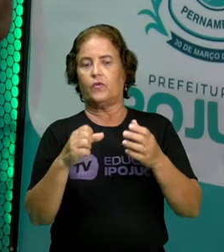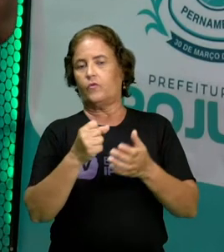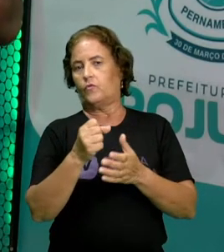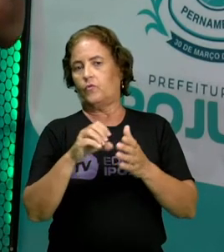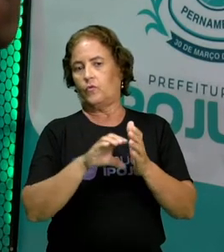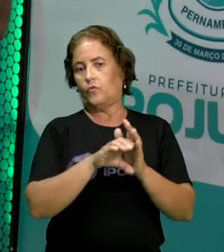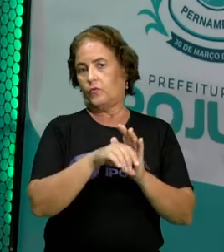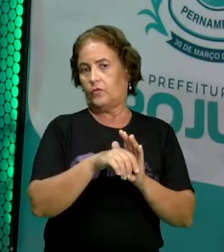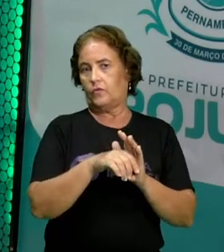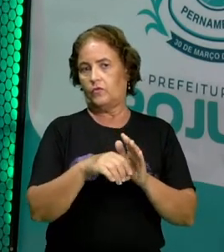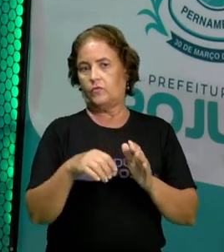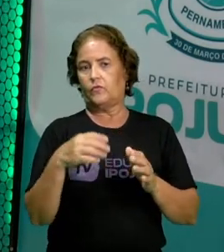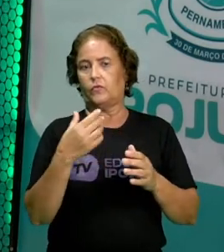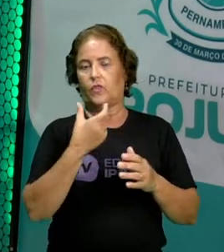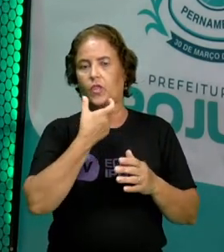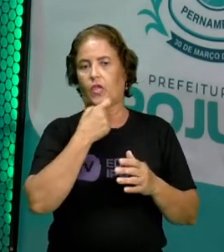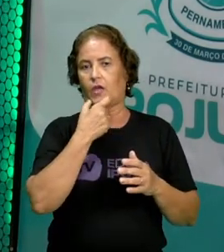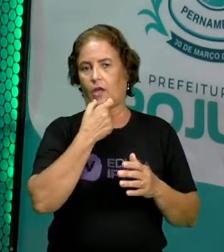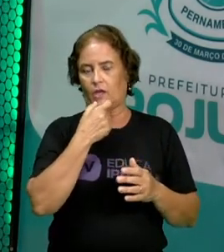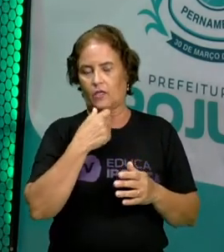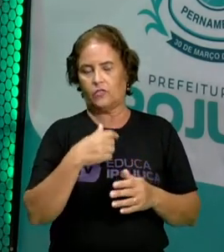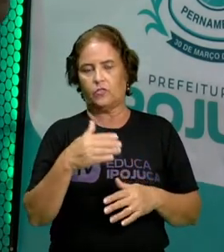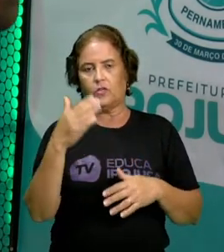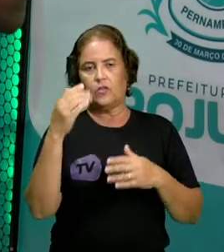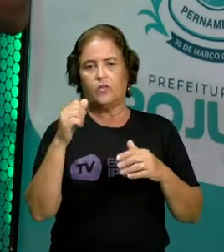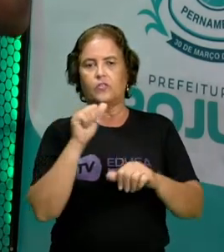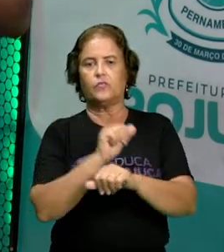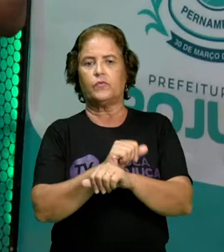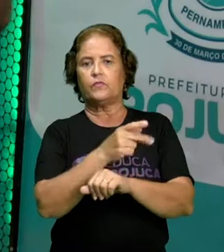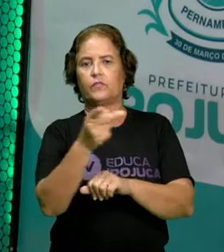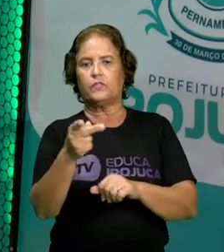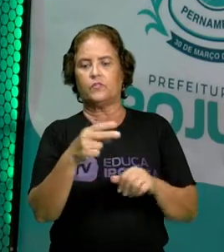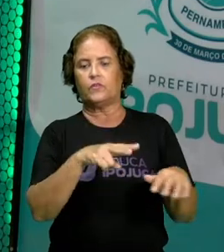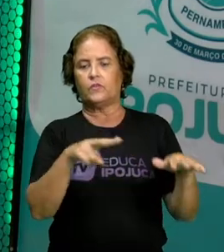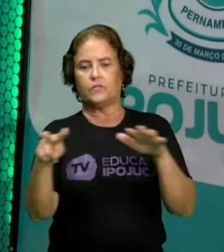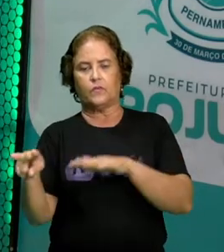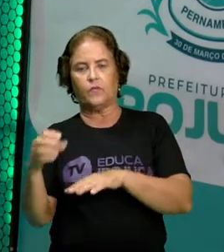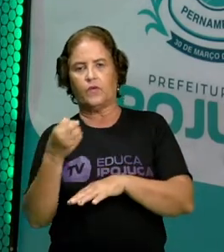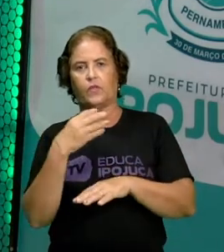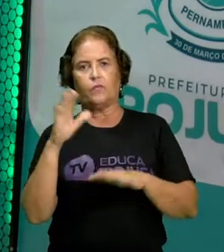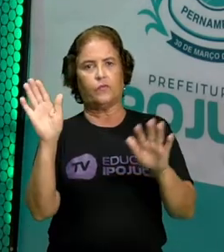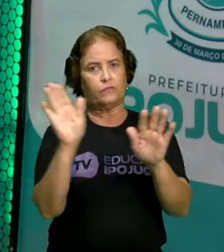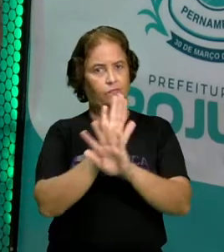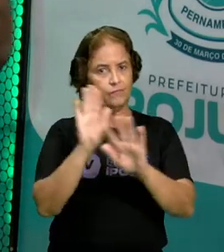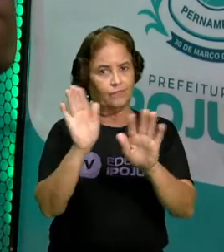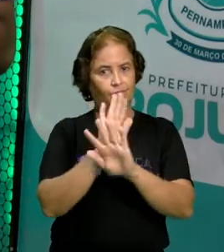muito grande. Espero que vocês tenham uma excelente semana. Bye, bye, students!